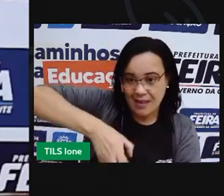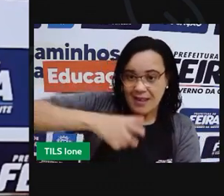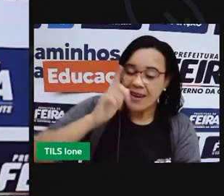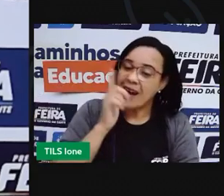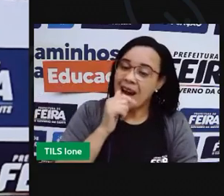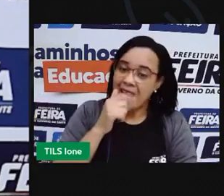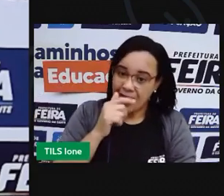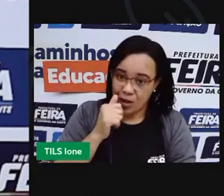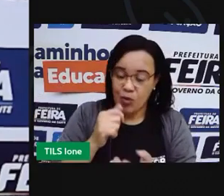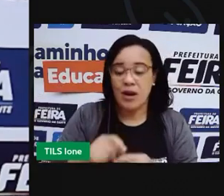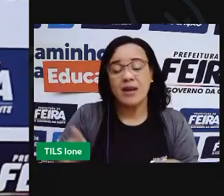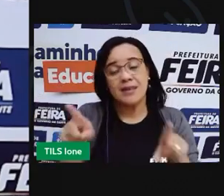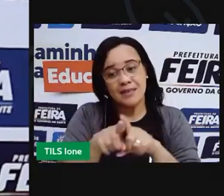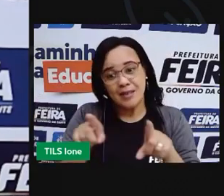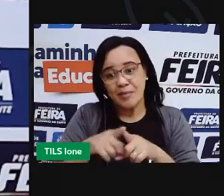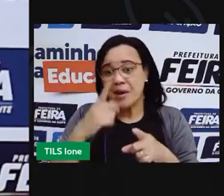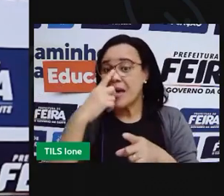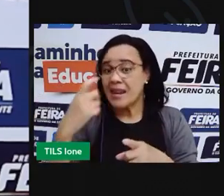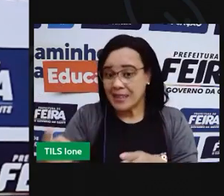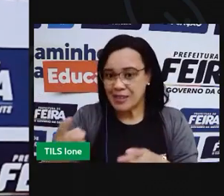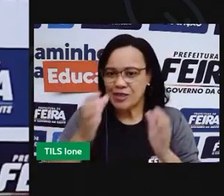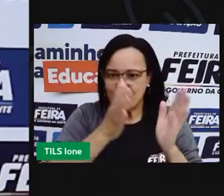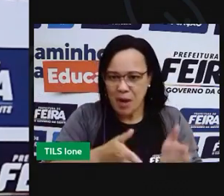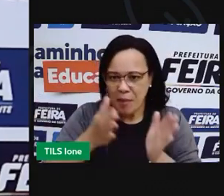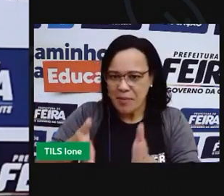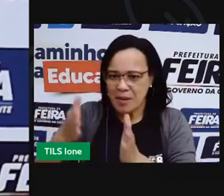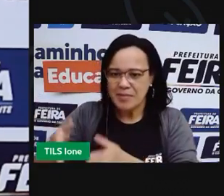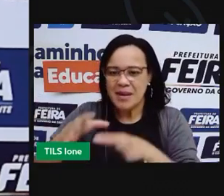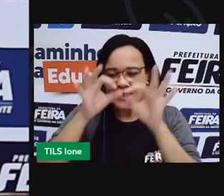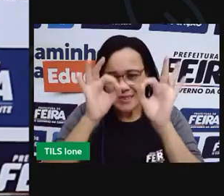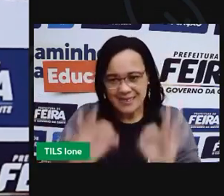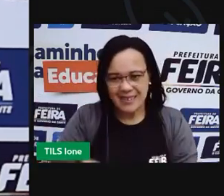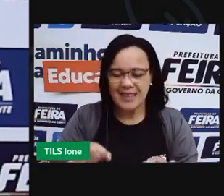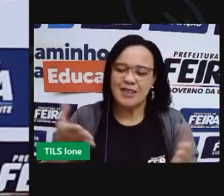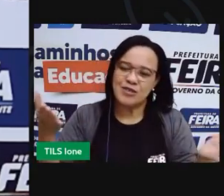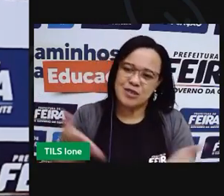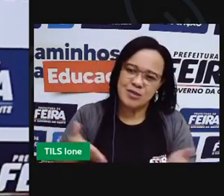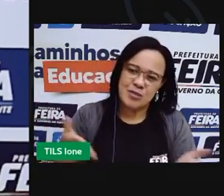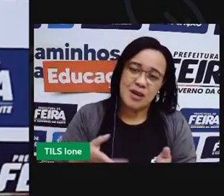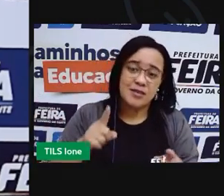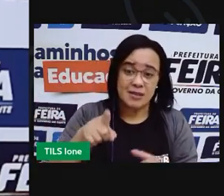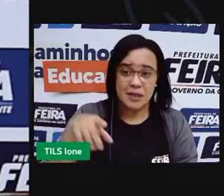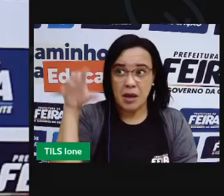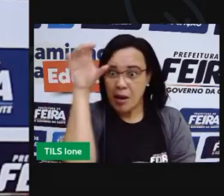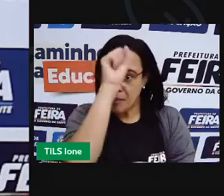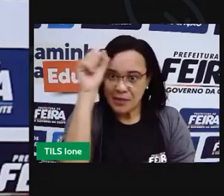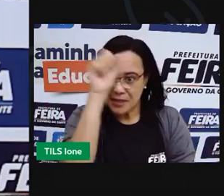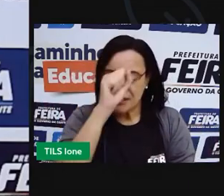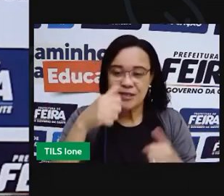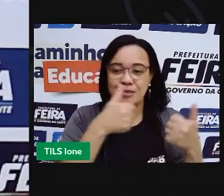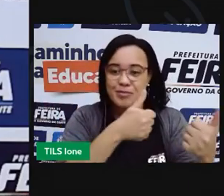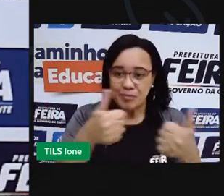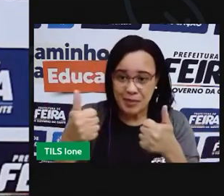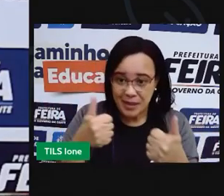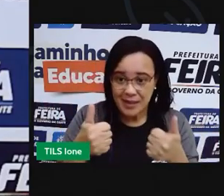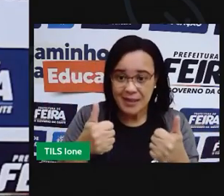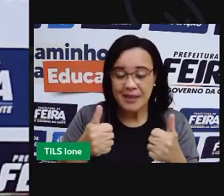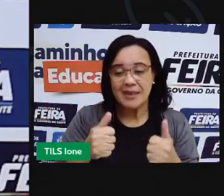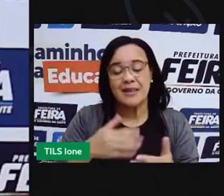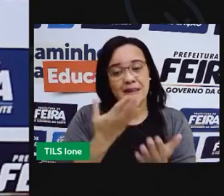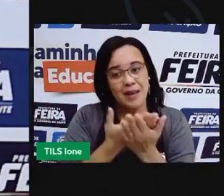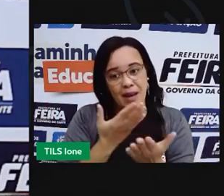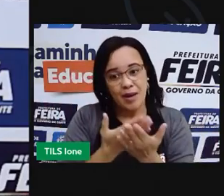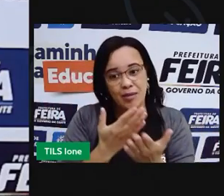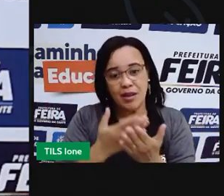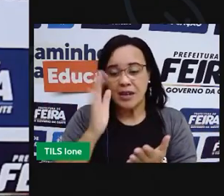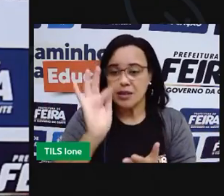Espero que você tenha aprendido bastante com a nossa aula. Agora a gente vai se distinguindo e nos encontramos só na